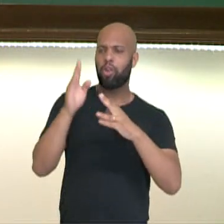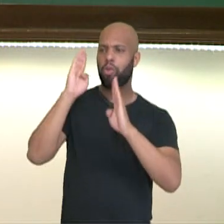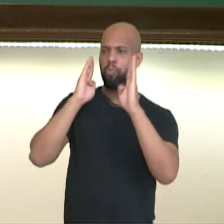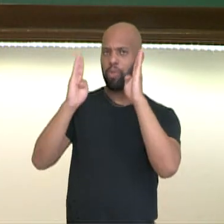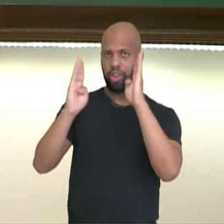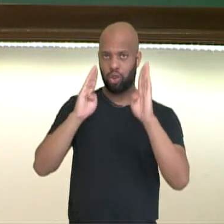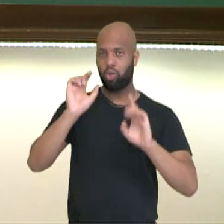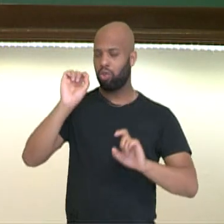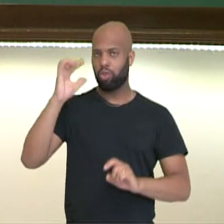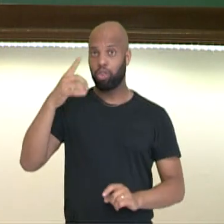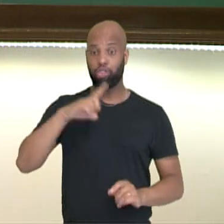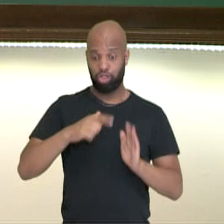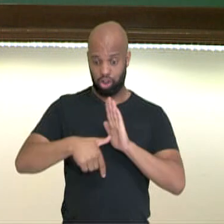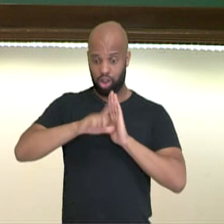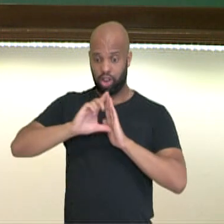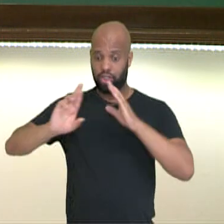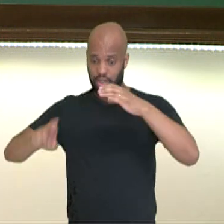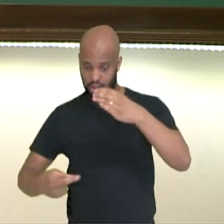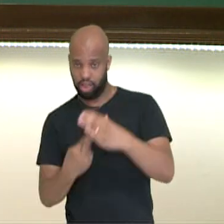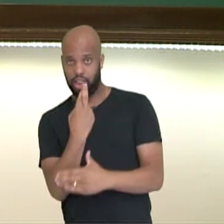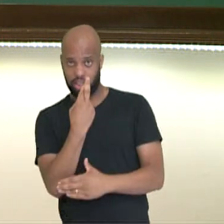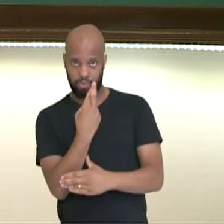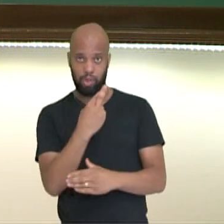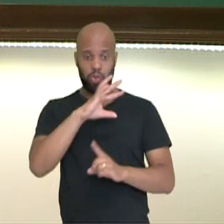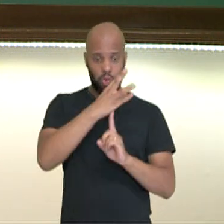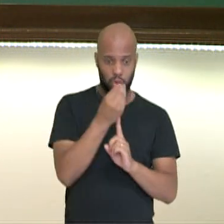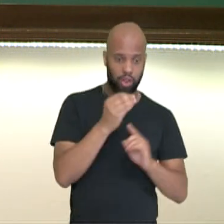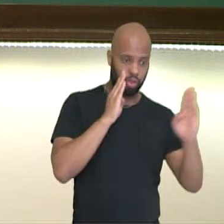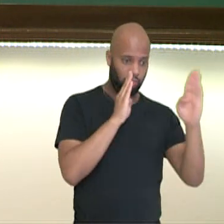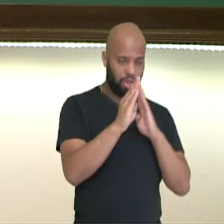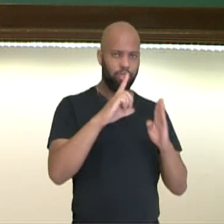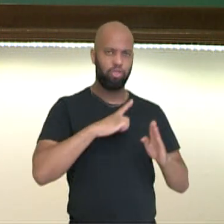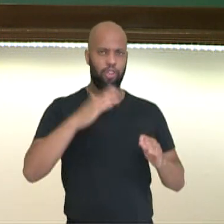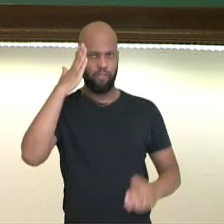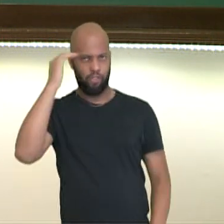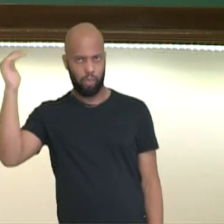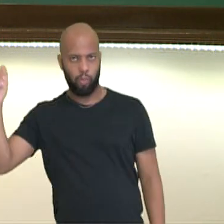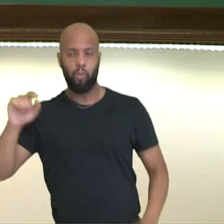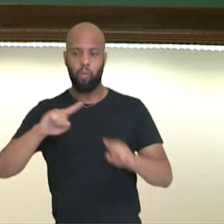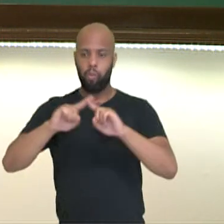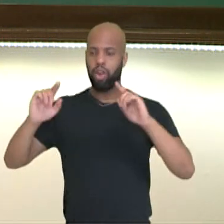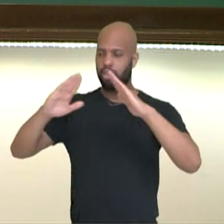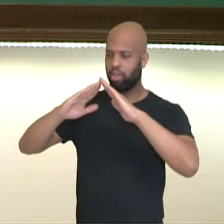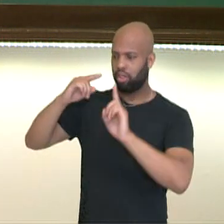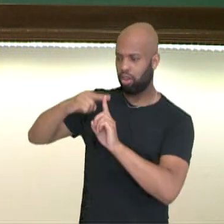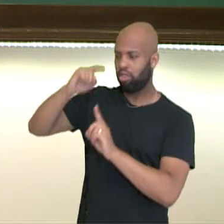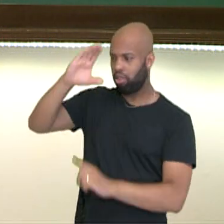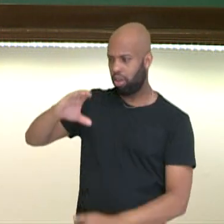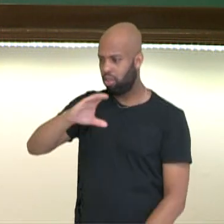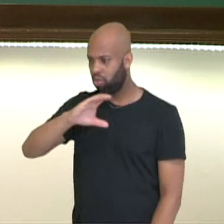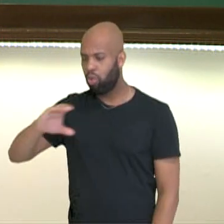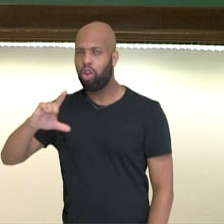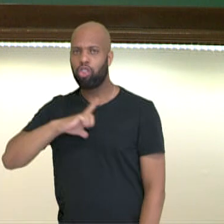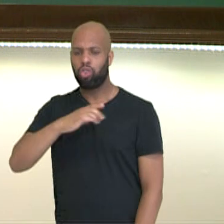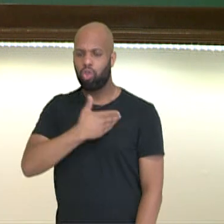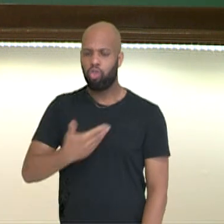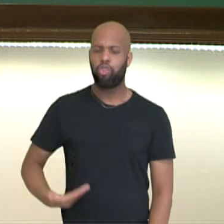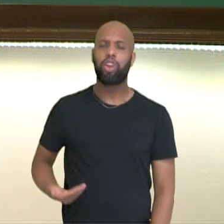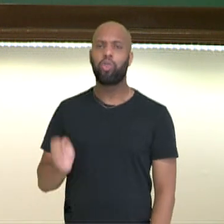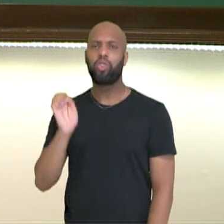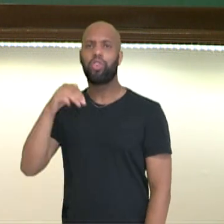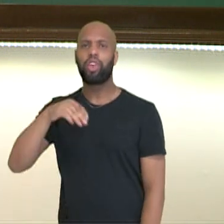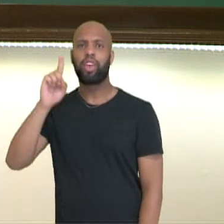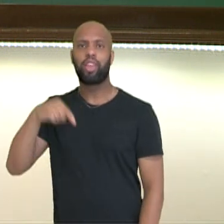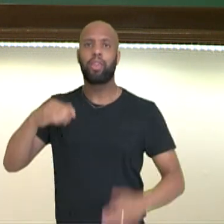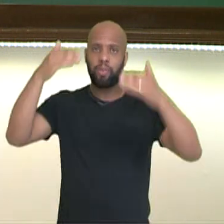Renascimento, que era o movimento artístico do período, estava em alta. E a Igreja Católica, ela era governada por um Papa